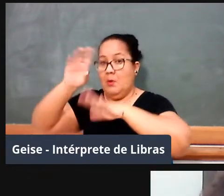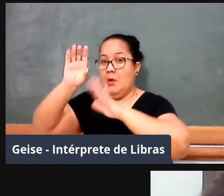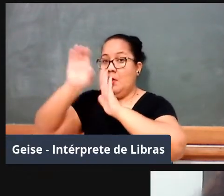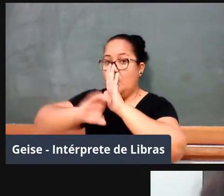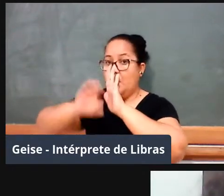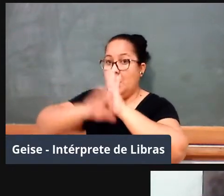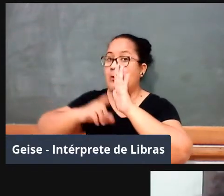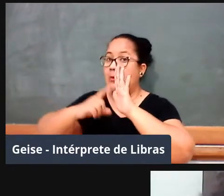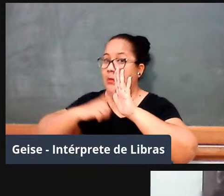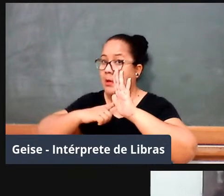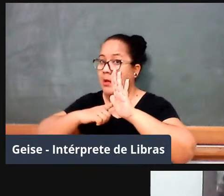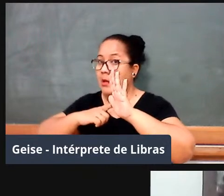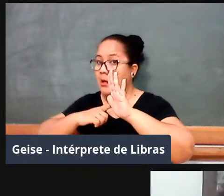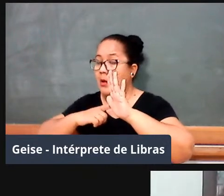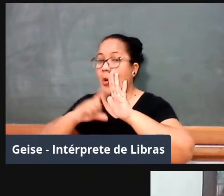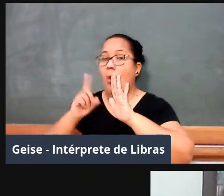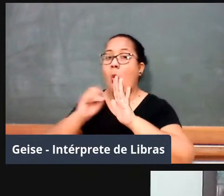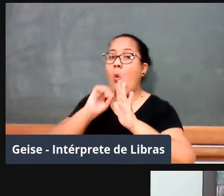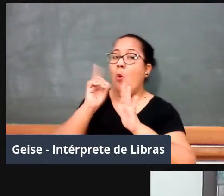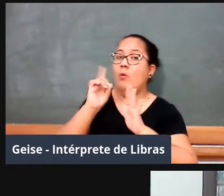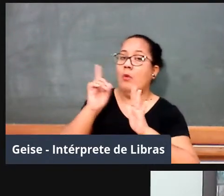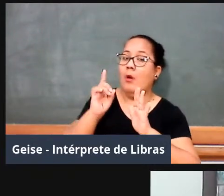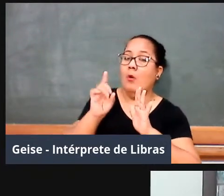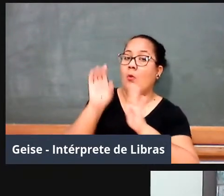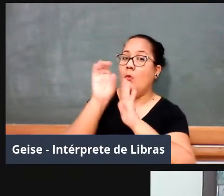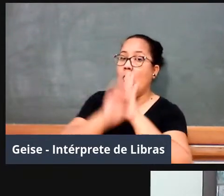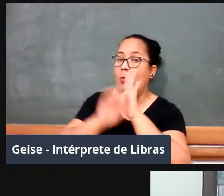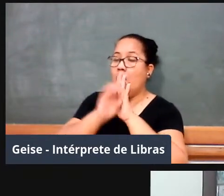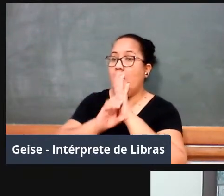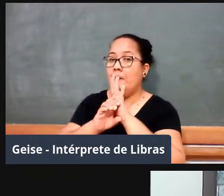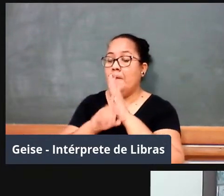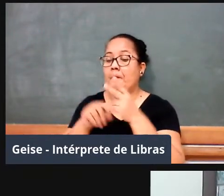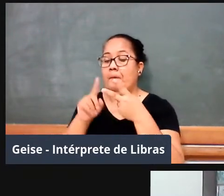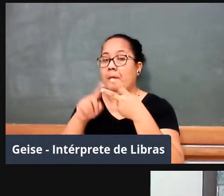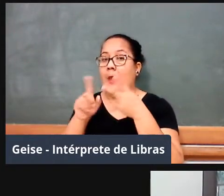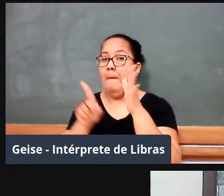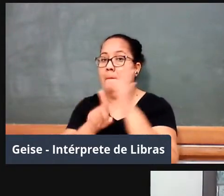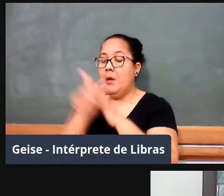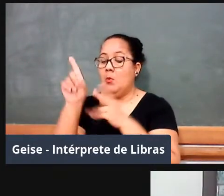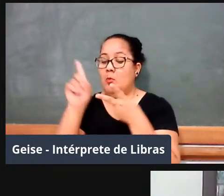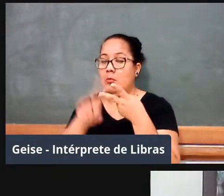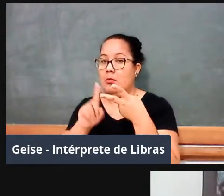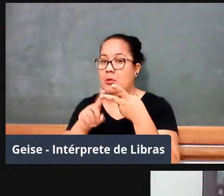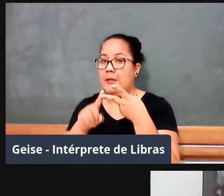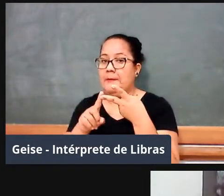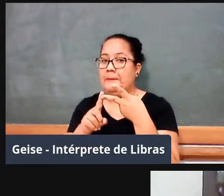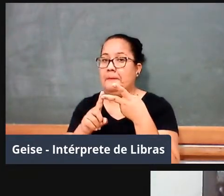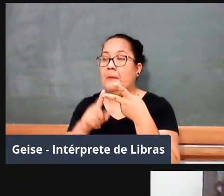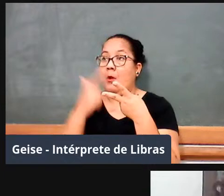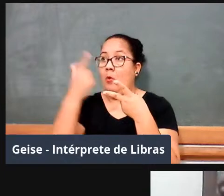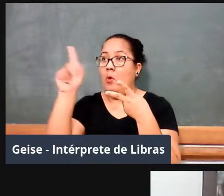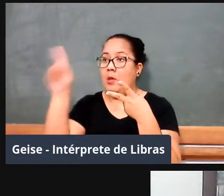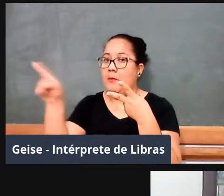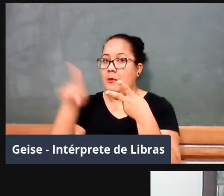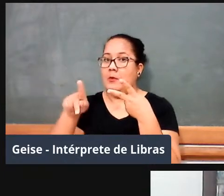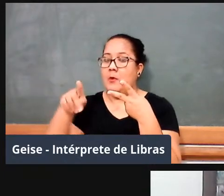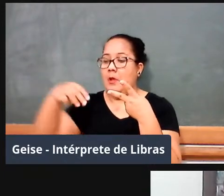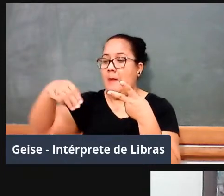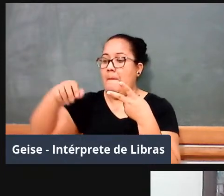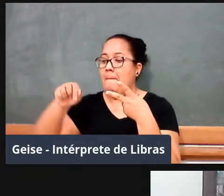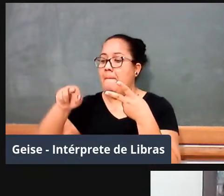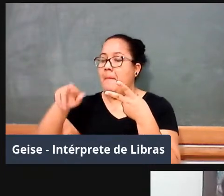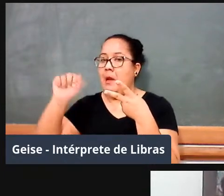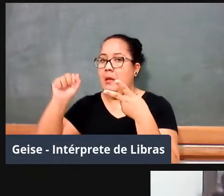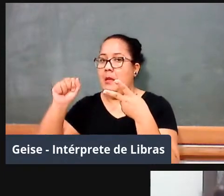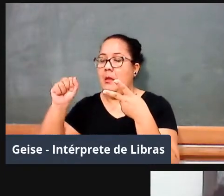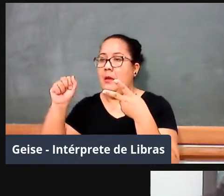essa é uma questão, professor, aí, a outra questão que vem da professora Maria Batalha, ela